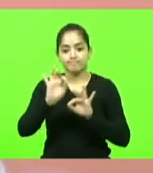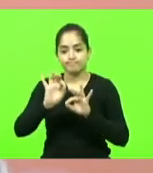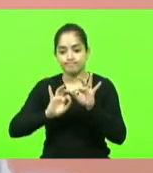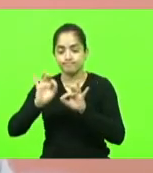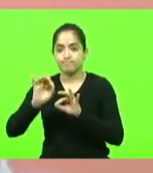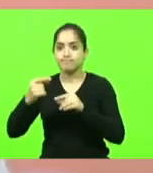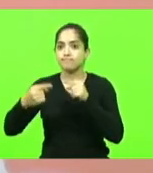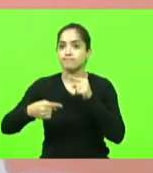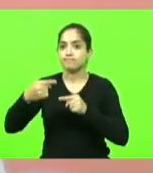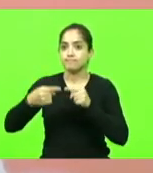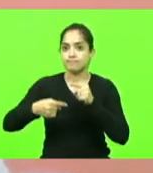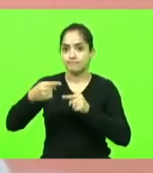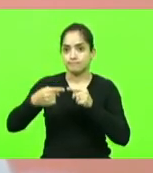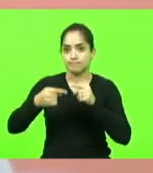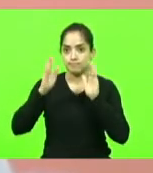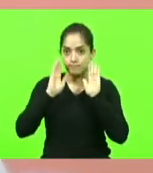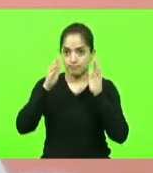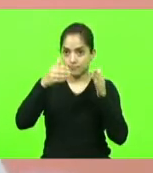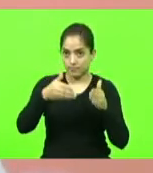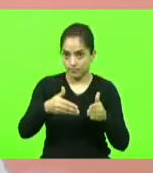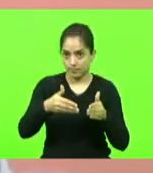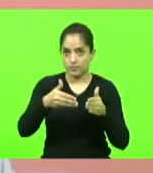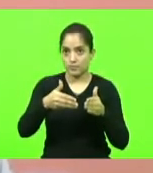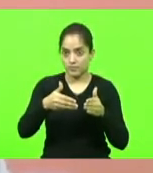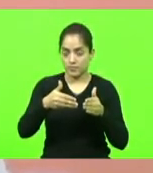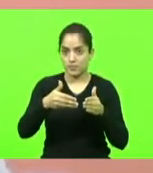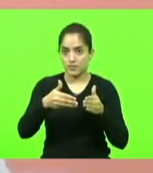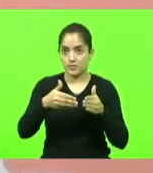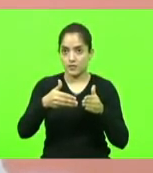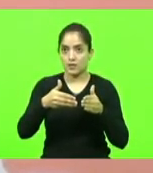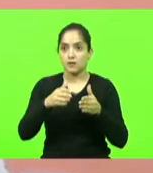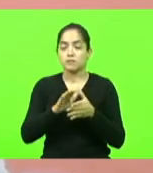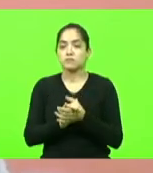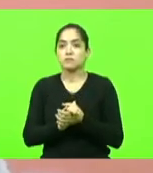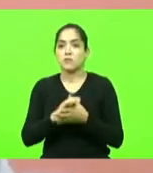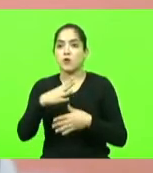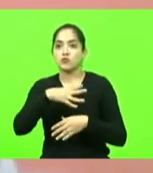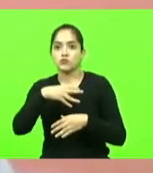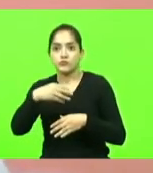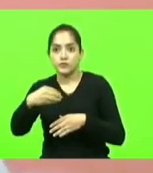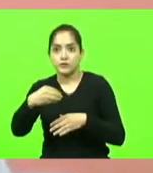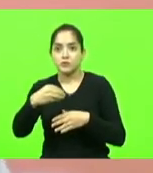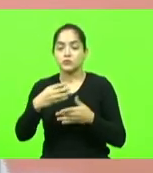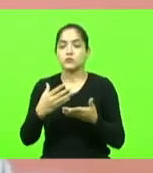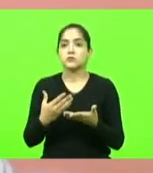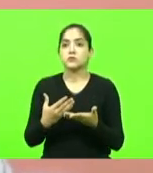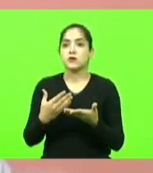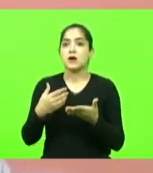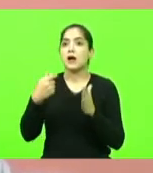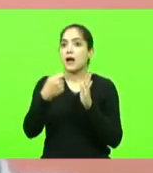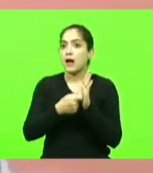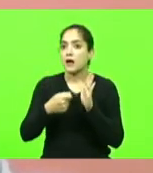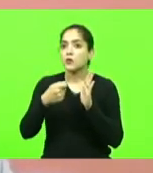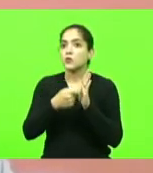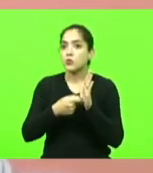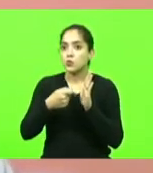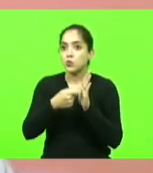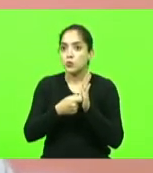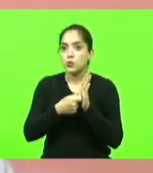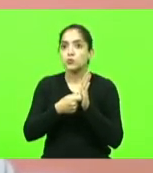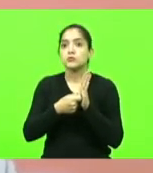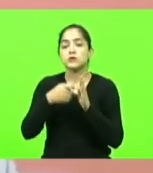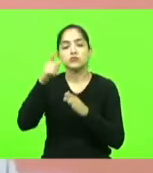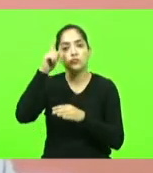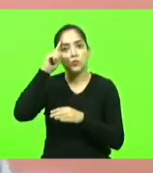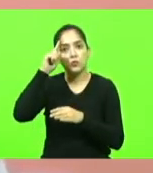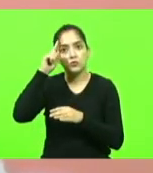públicas voltadas aos órfãos da violência doméstica a luta contra a violência é uma luta diária